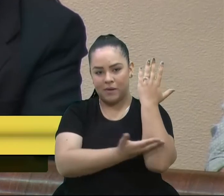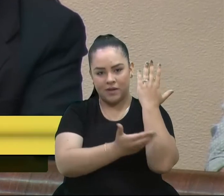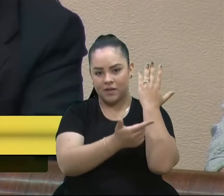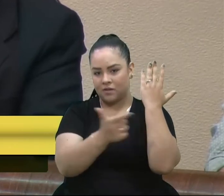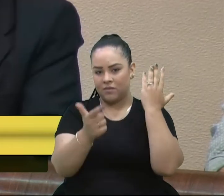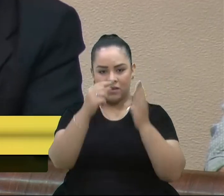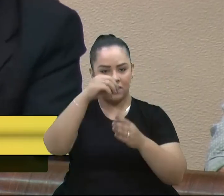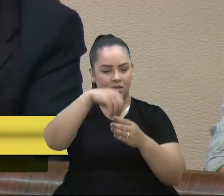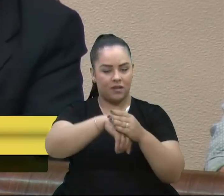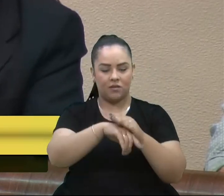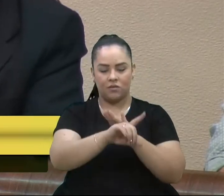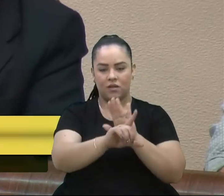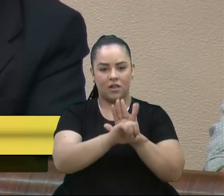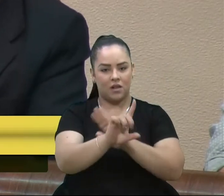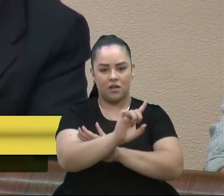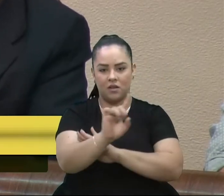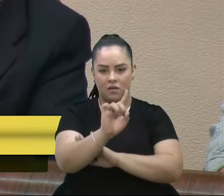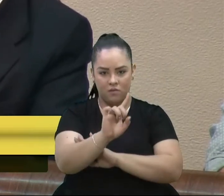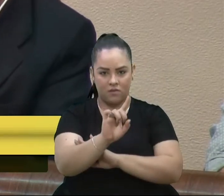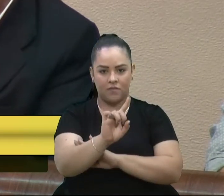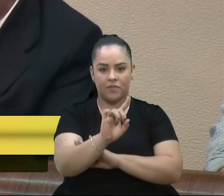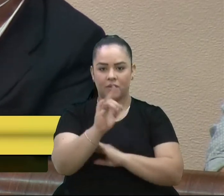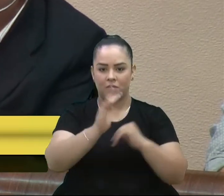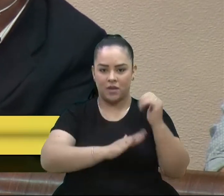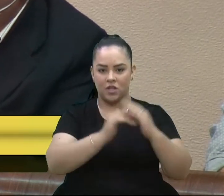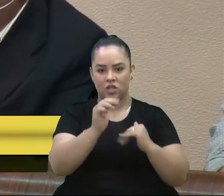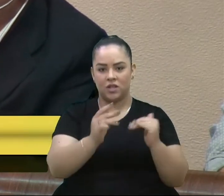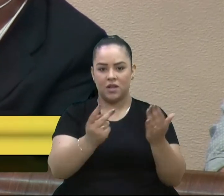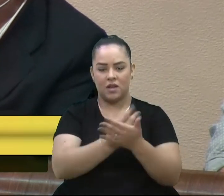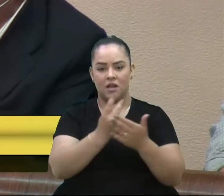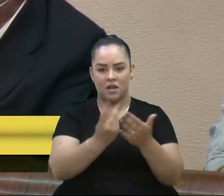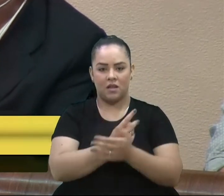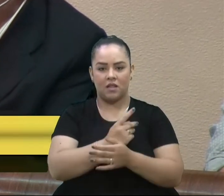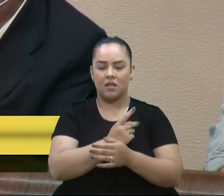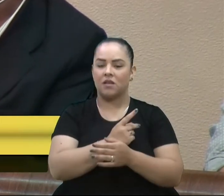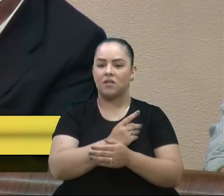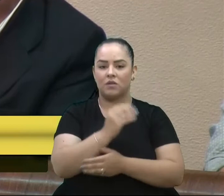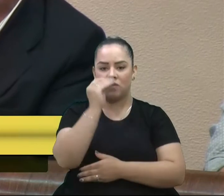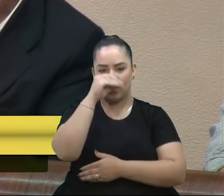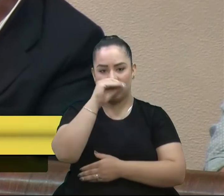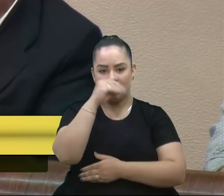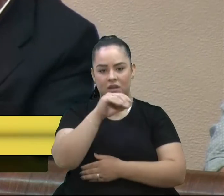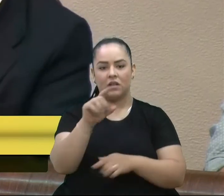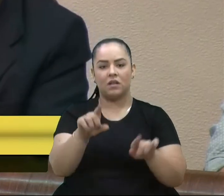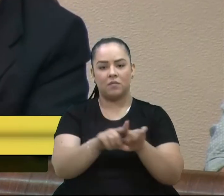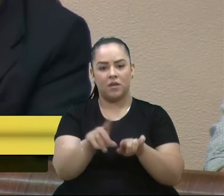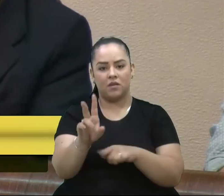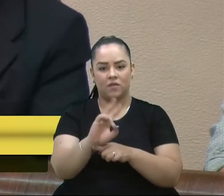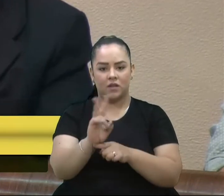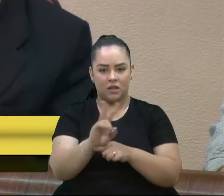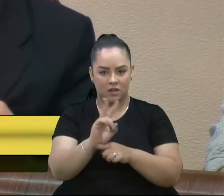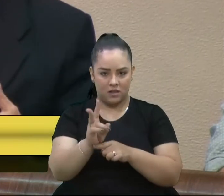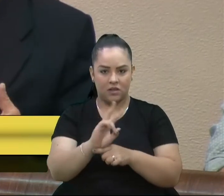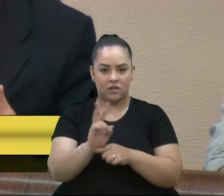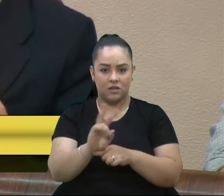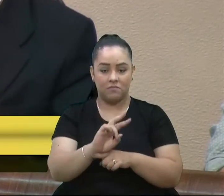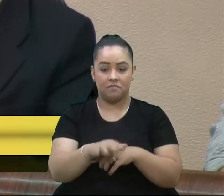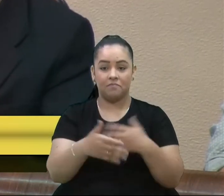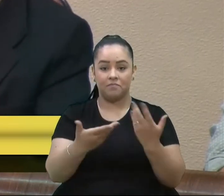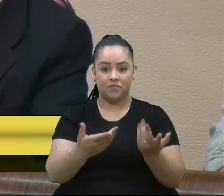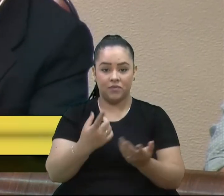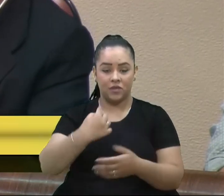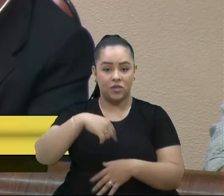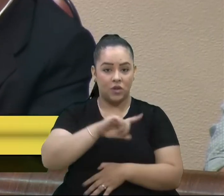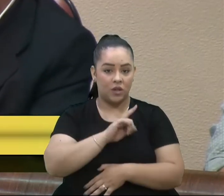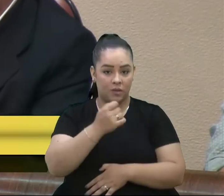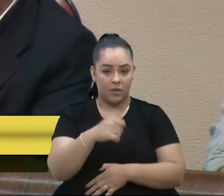como outras práticas ilegais, e o enfraquecimento dos organismos de fiscalização, o vereador Fantinel. Então, nós temos